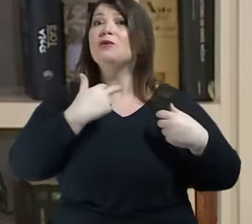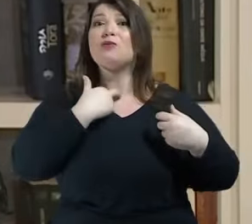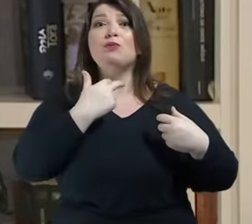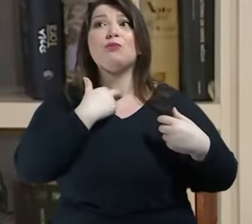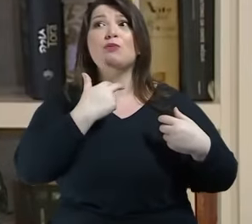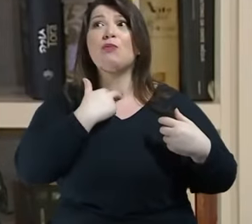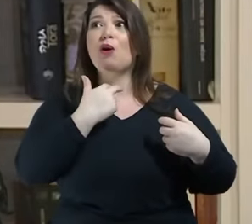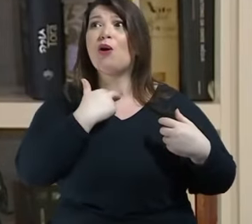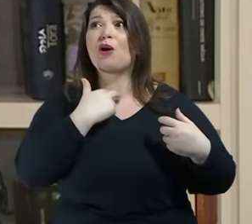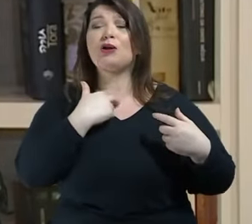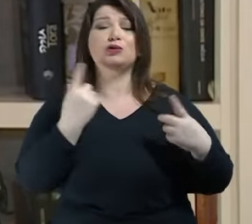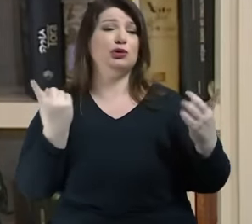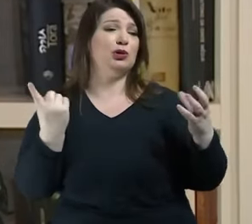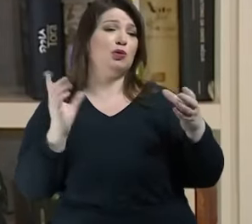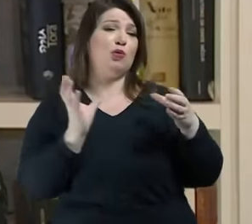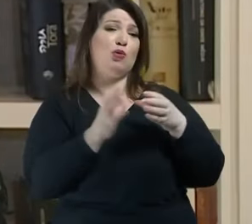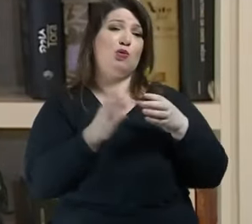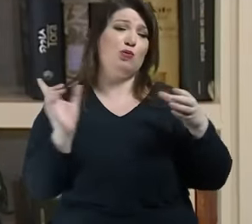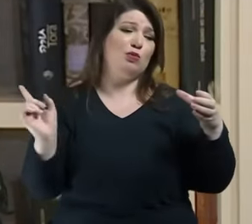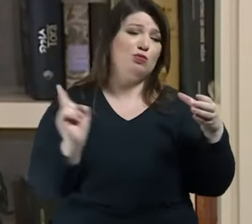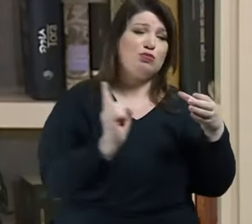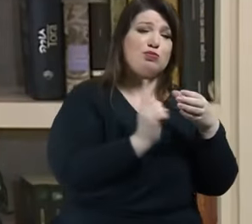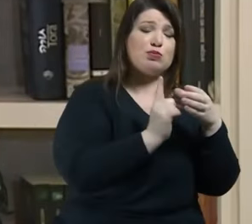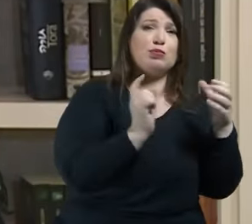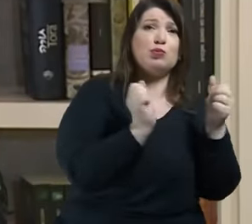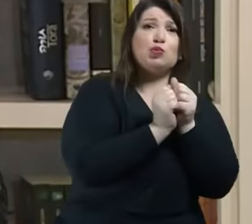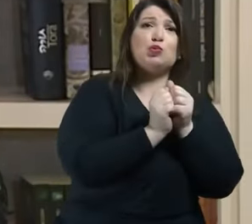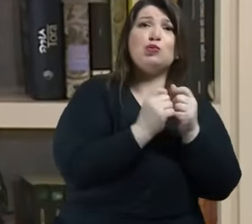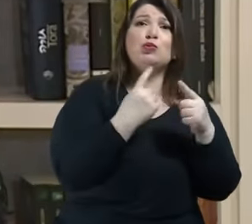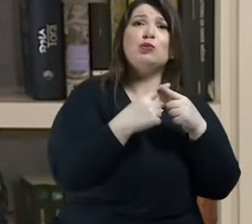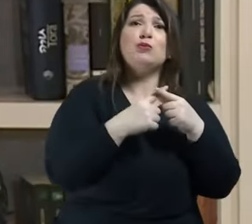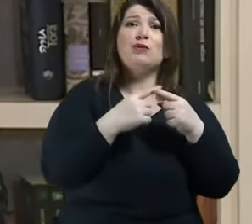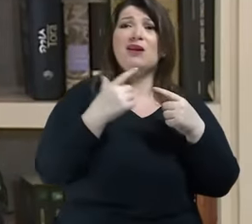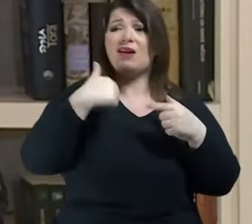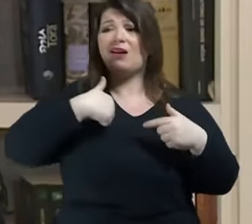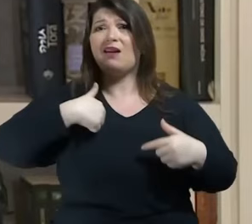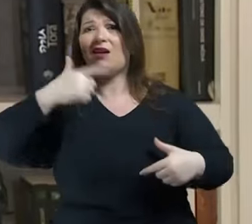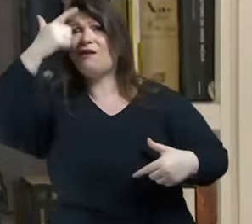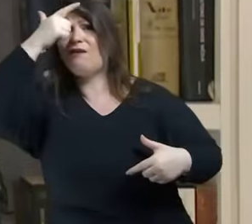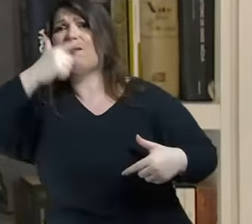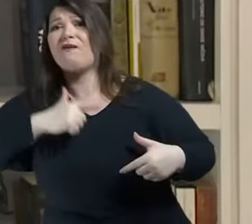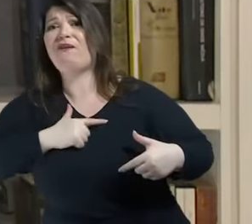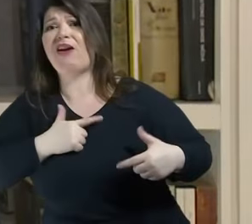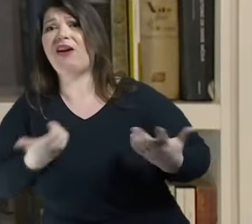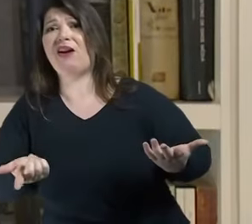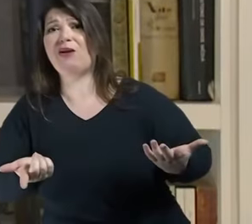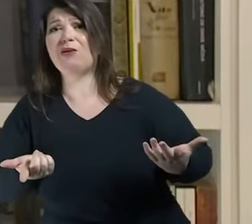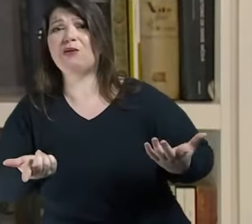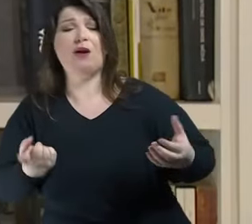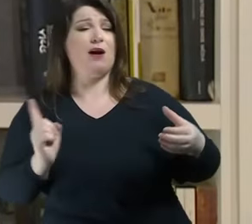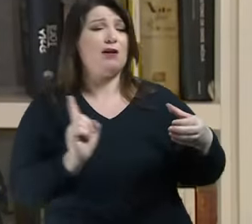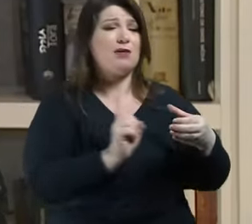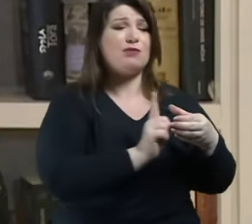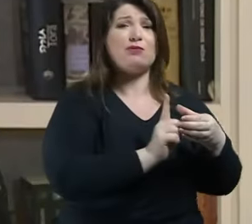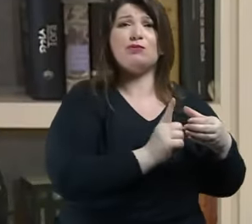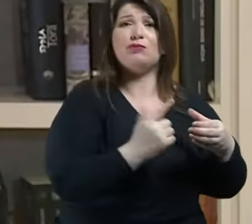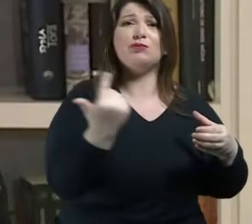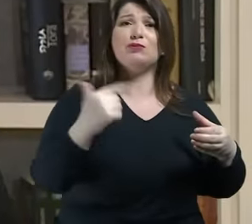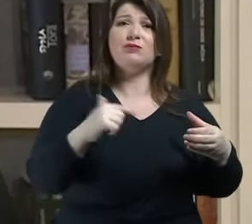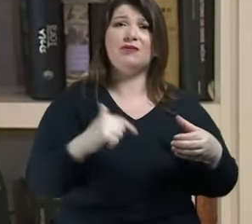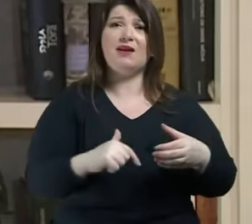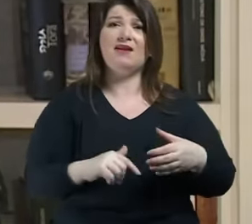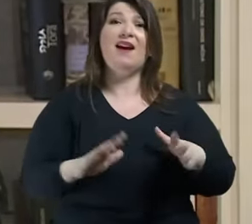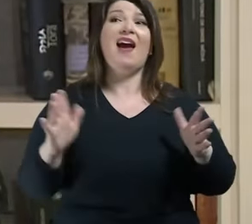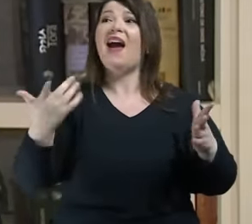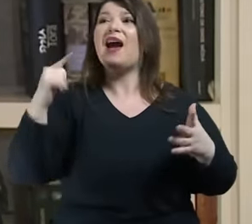e ele não tinha nenhum filtro para acessar a internet que não existia ele não